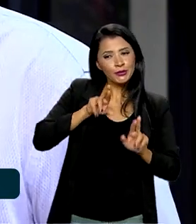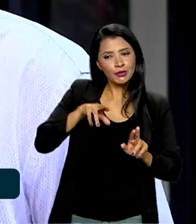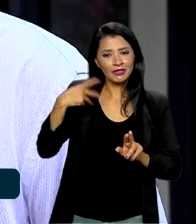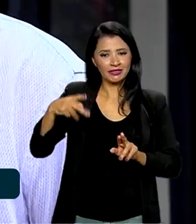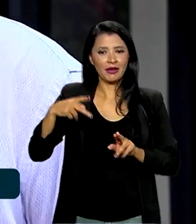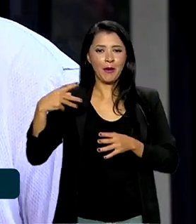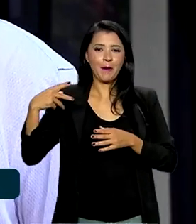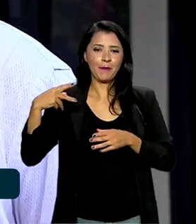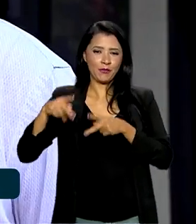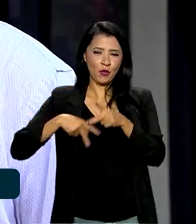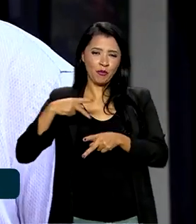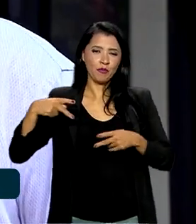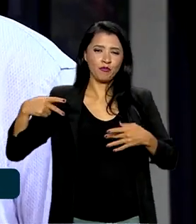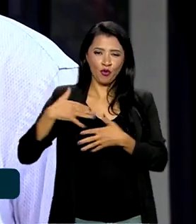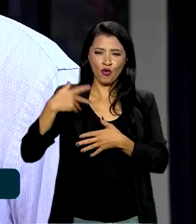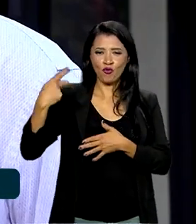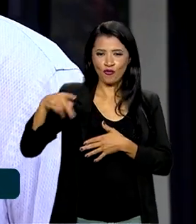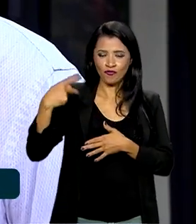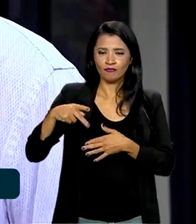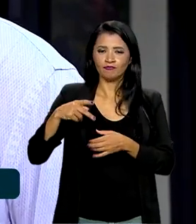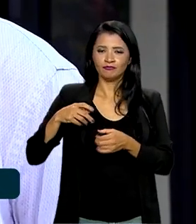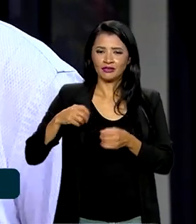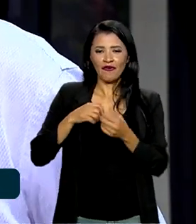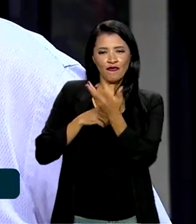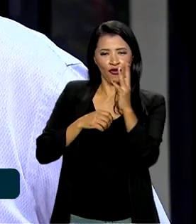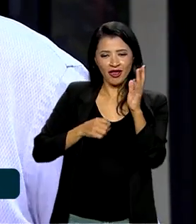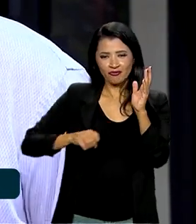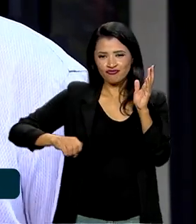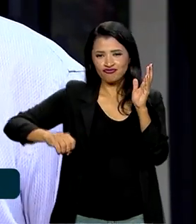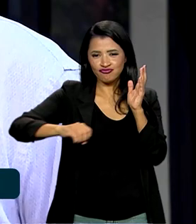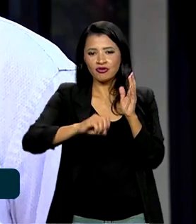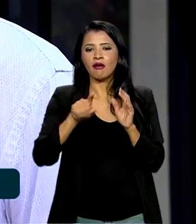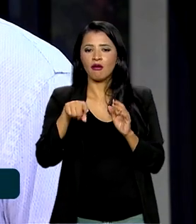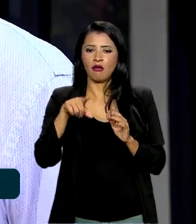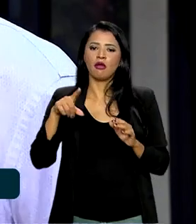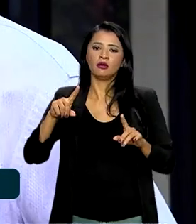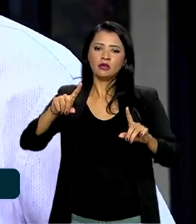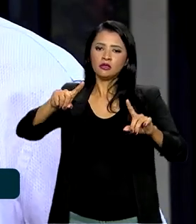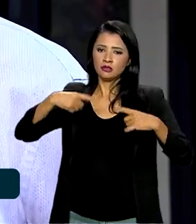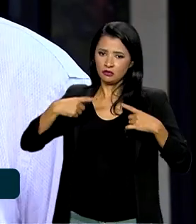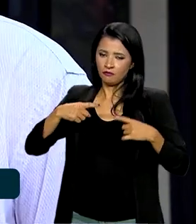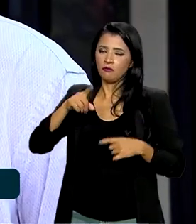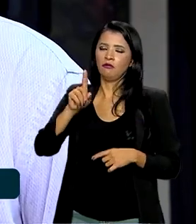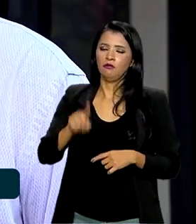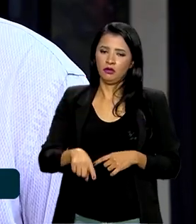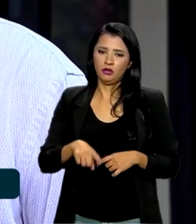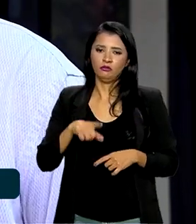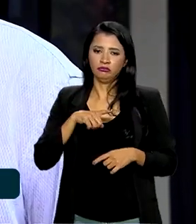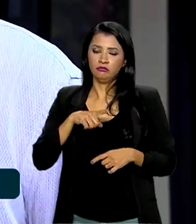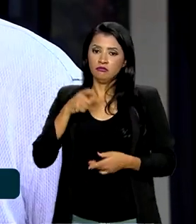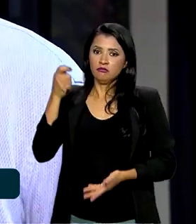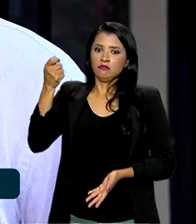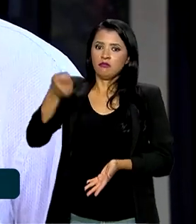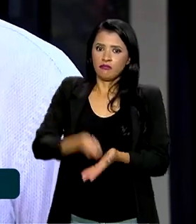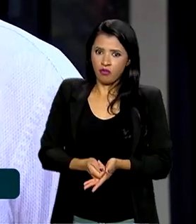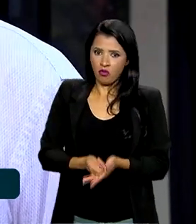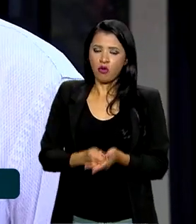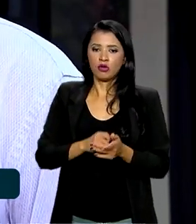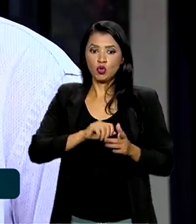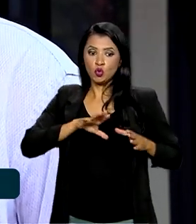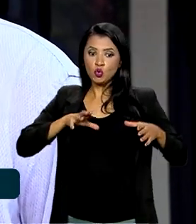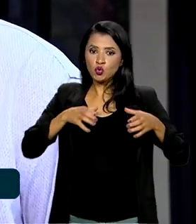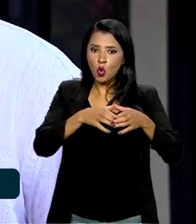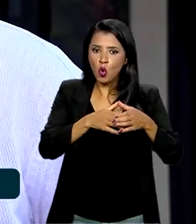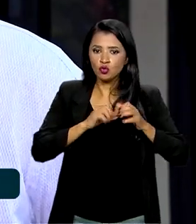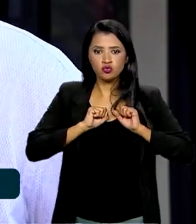populações do entorno da floresta, são desafios que se impõem para uma ação coletiva,